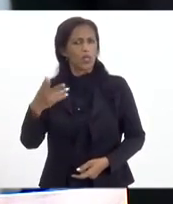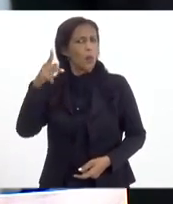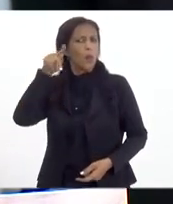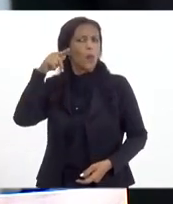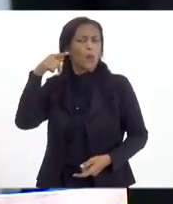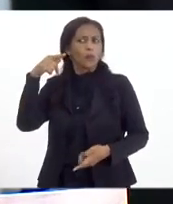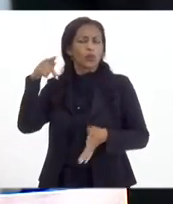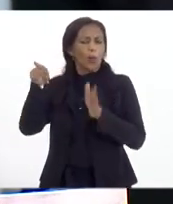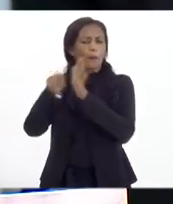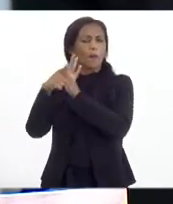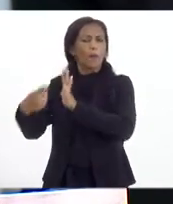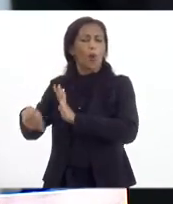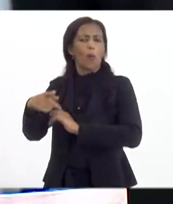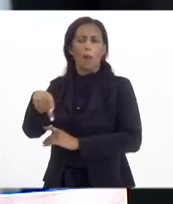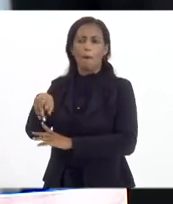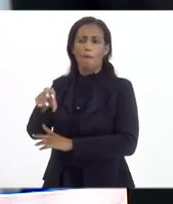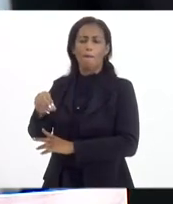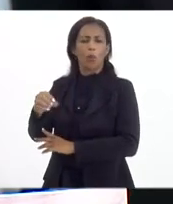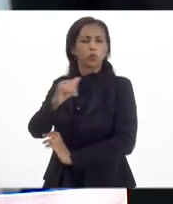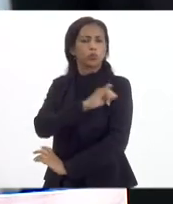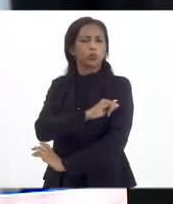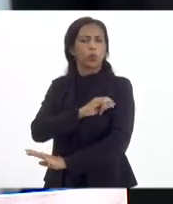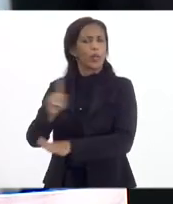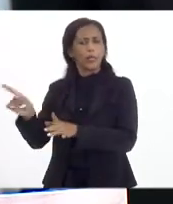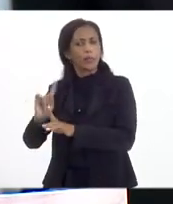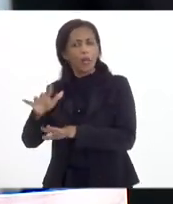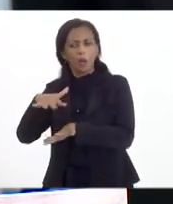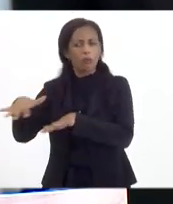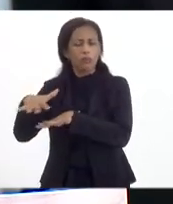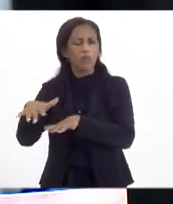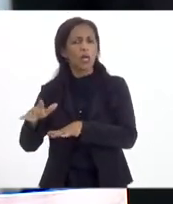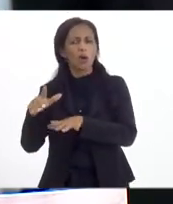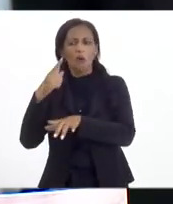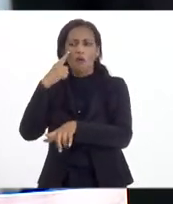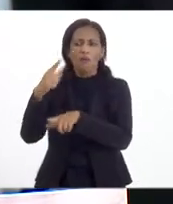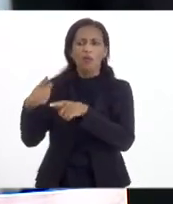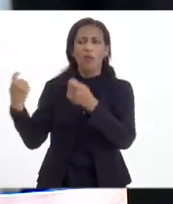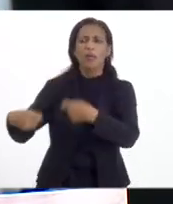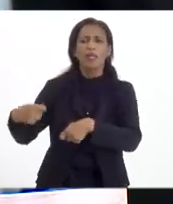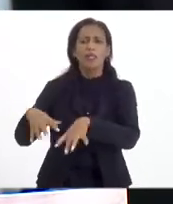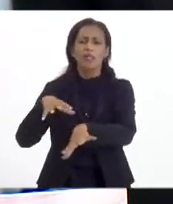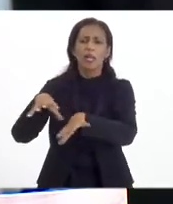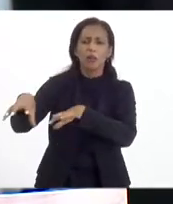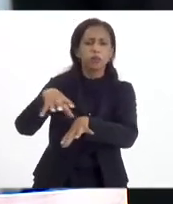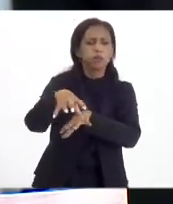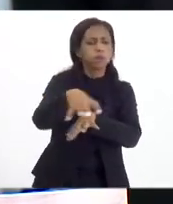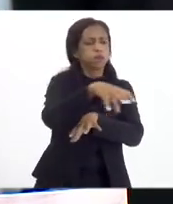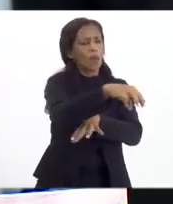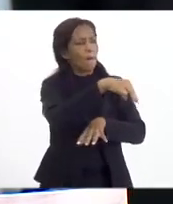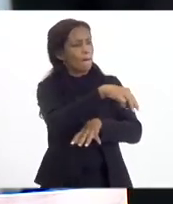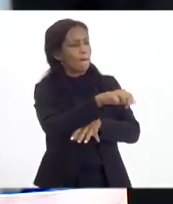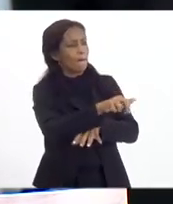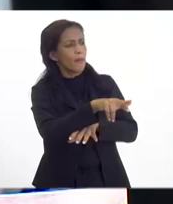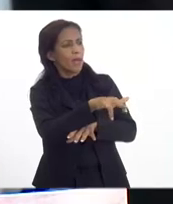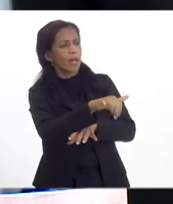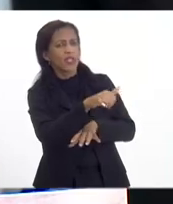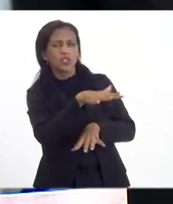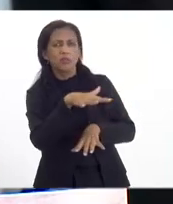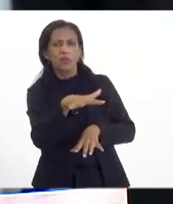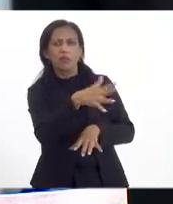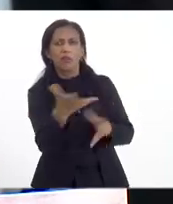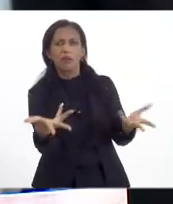os terminais do Porto do Rio, tem que priorizar o terminal de contêiner aqui e ver o que é necessário para isso. Magaratiba, é uma região linda,